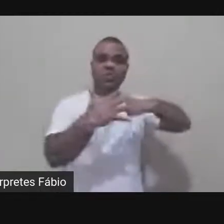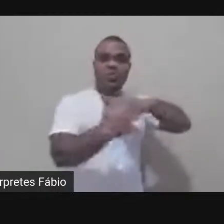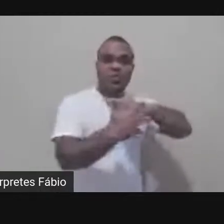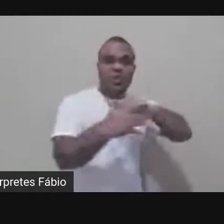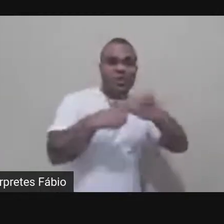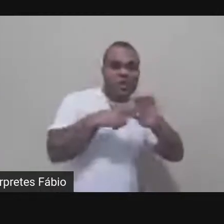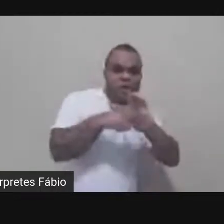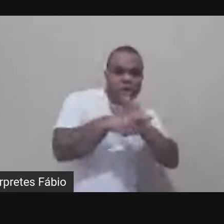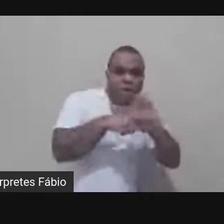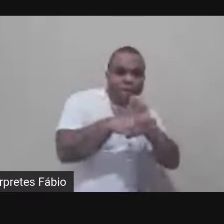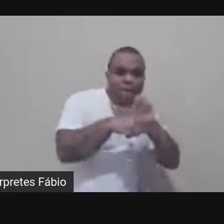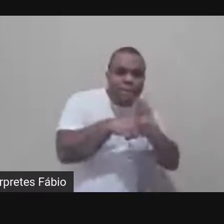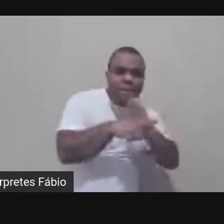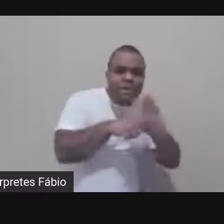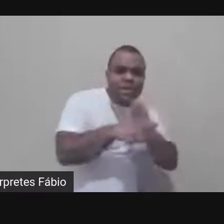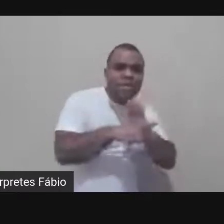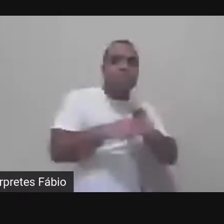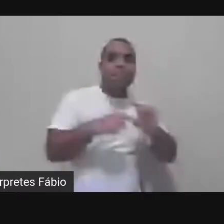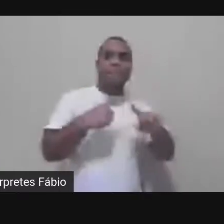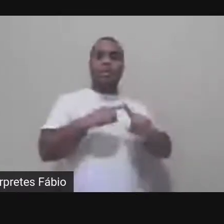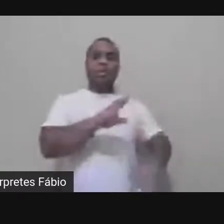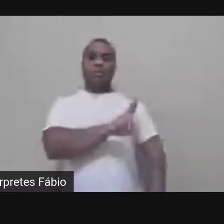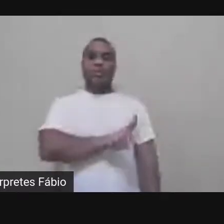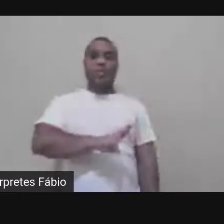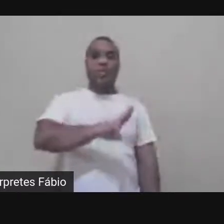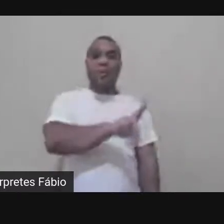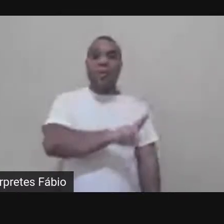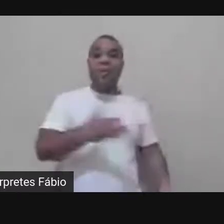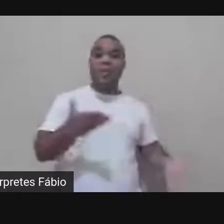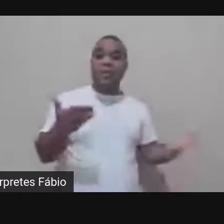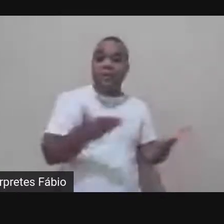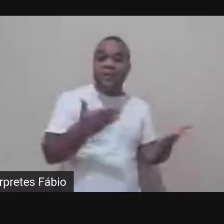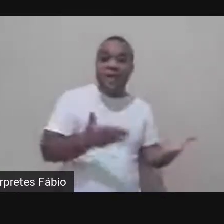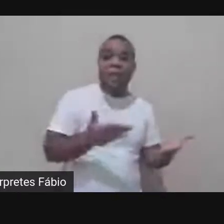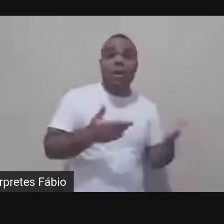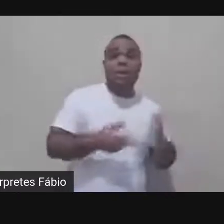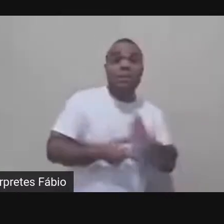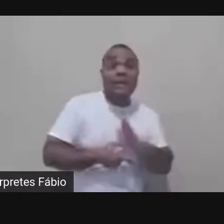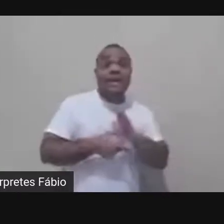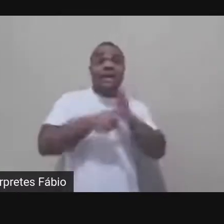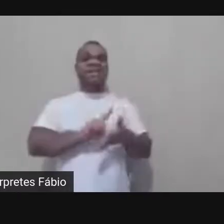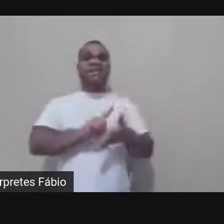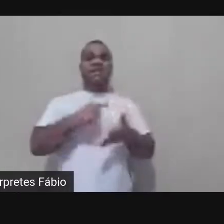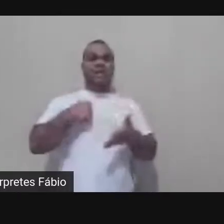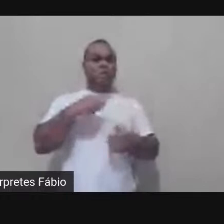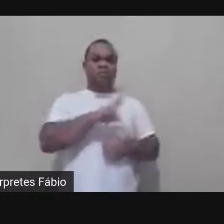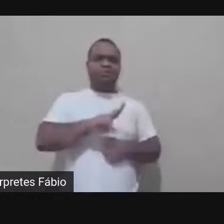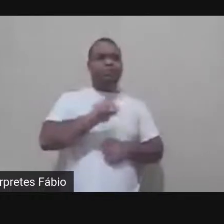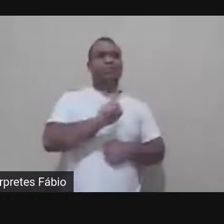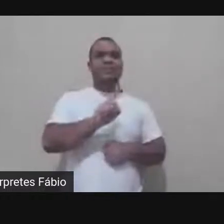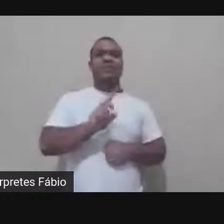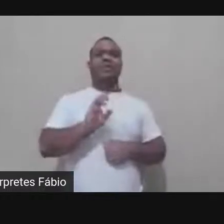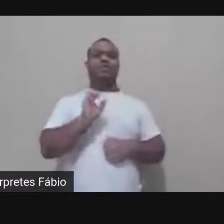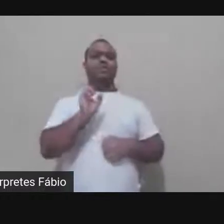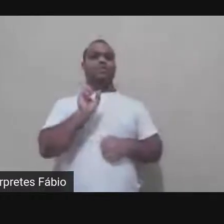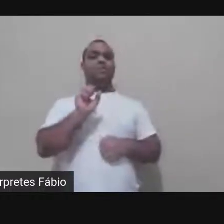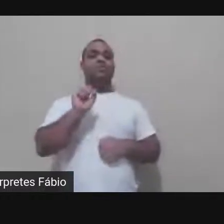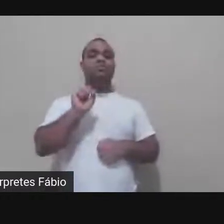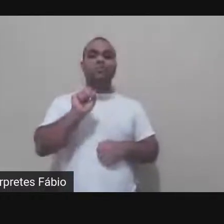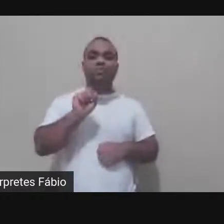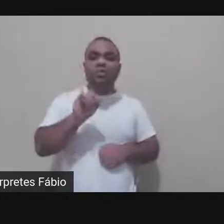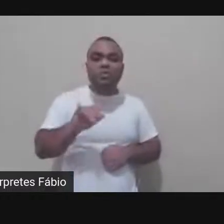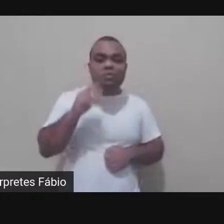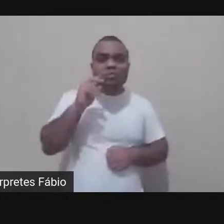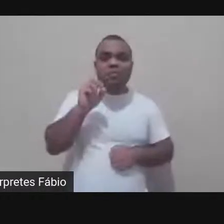o que elas não eram antes de eu começar atuar como divulgação antes eu estudava o Twitter em 2015